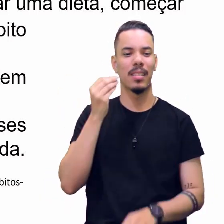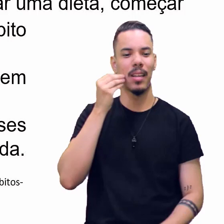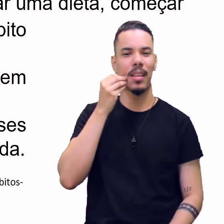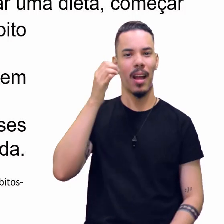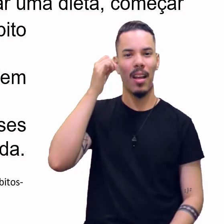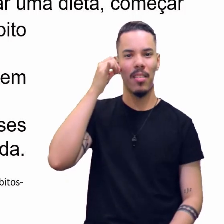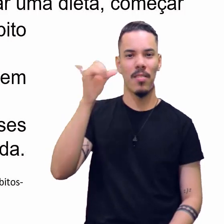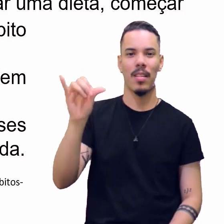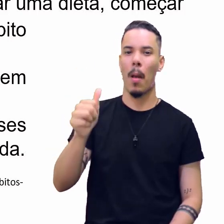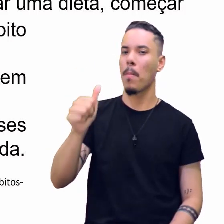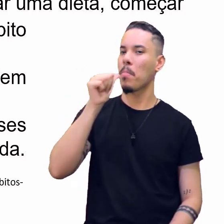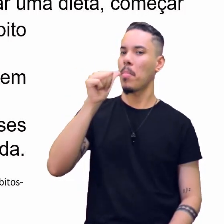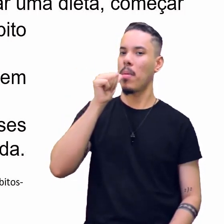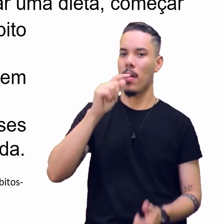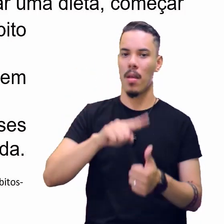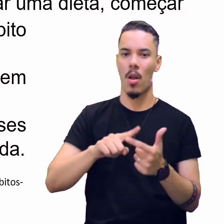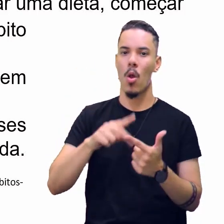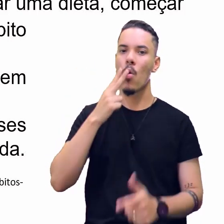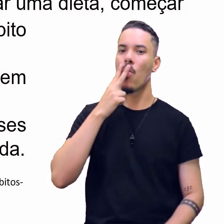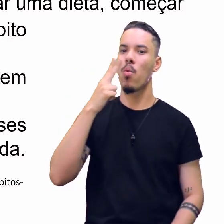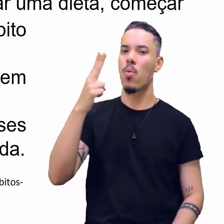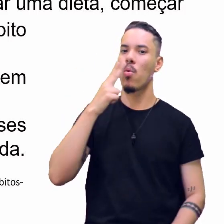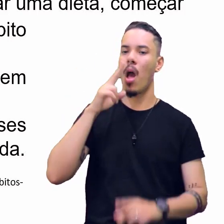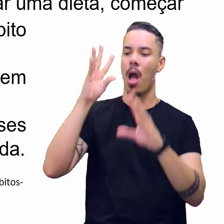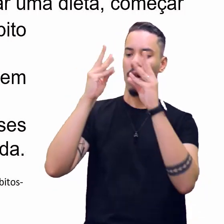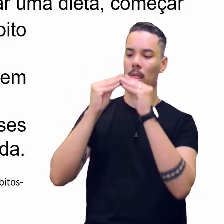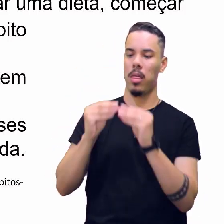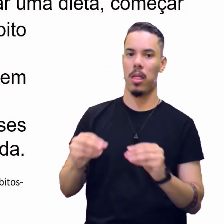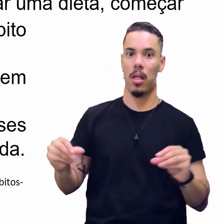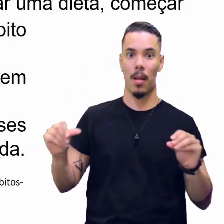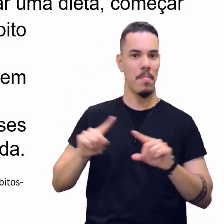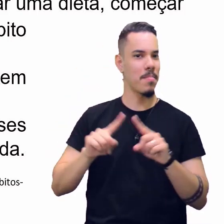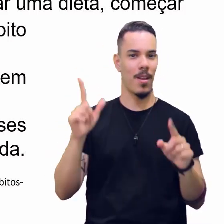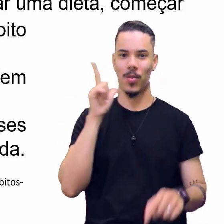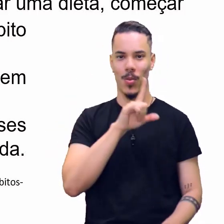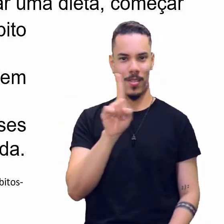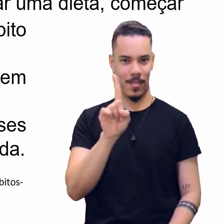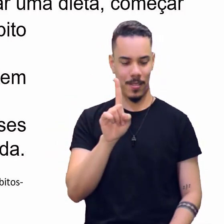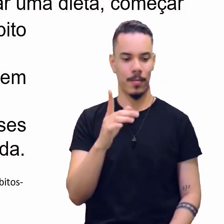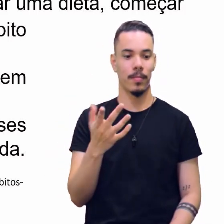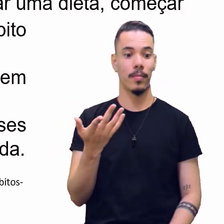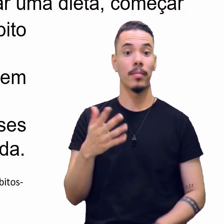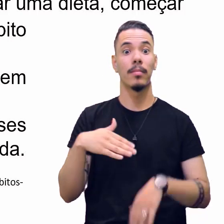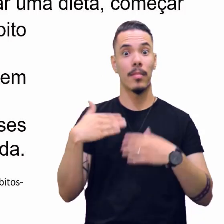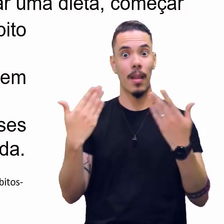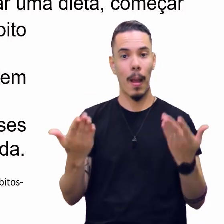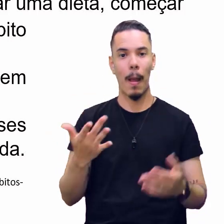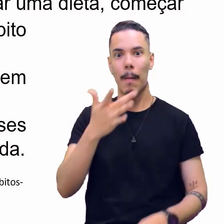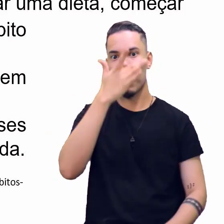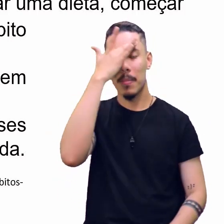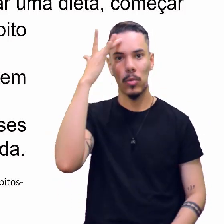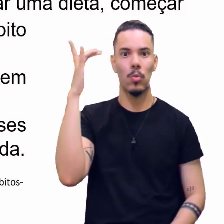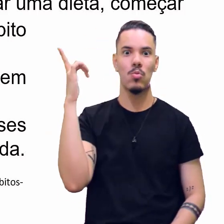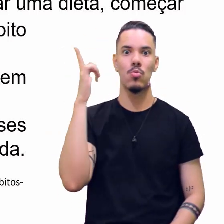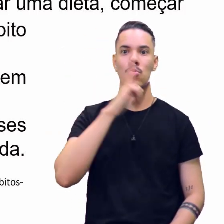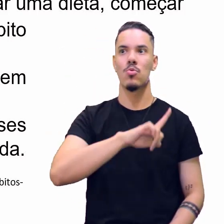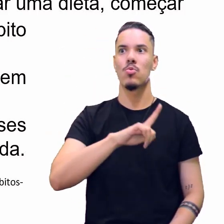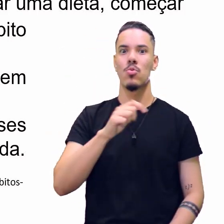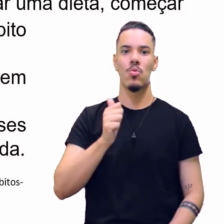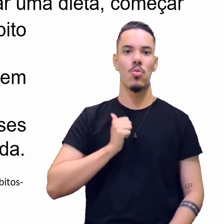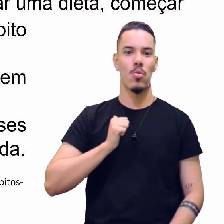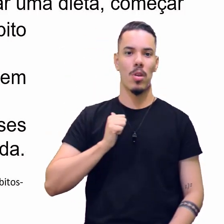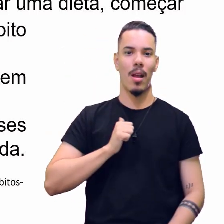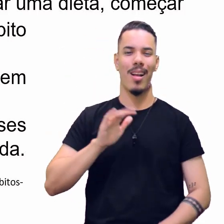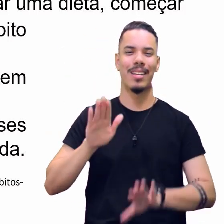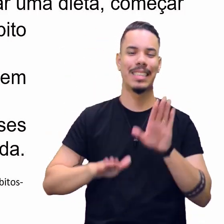mas não conseguiu. E quando a pessoa, enfim, consegue, muitas vezes tem